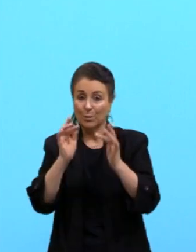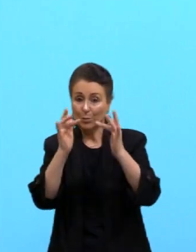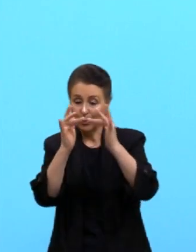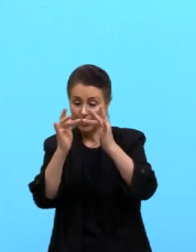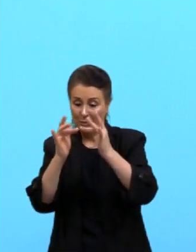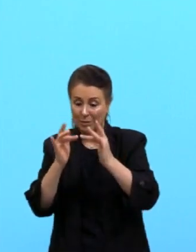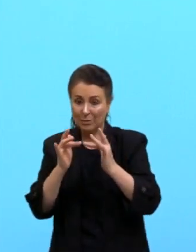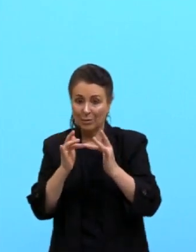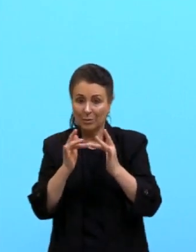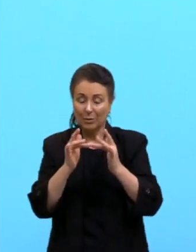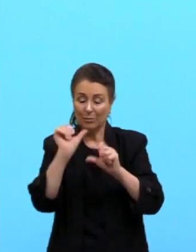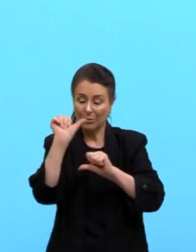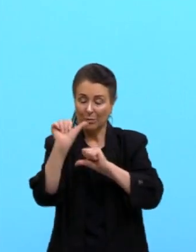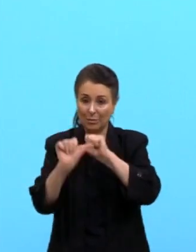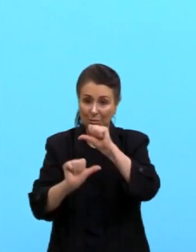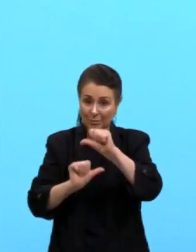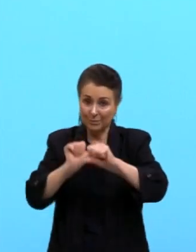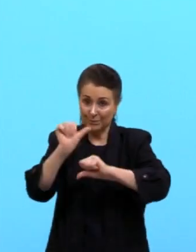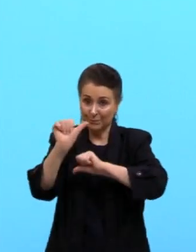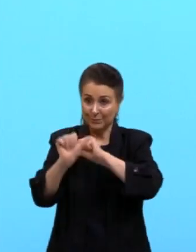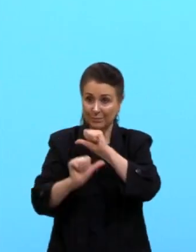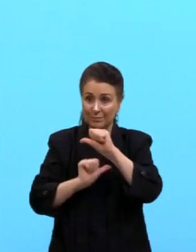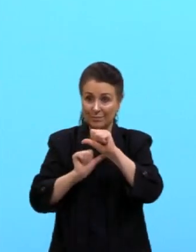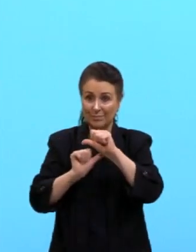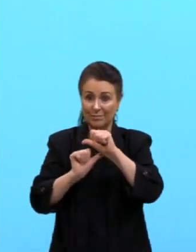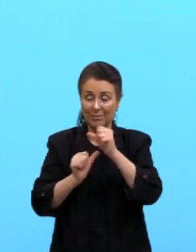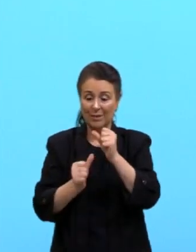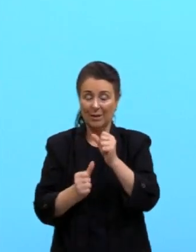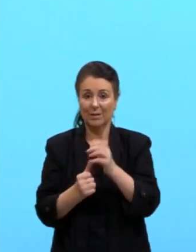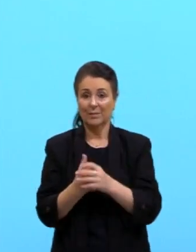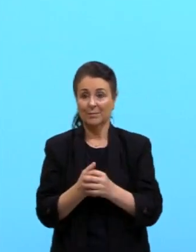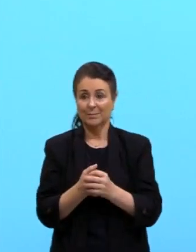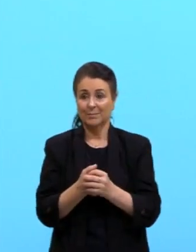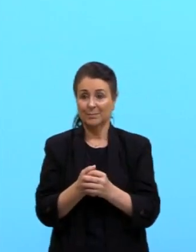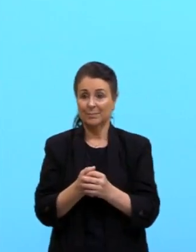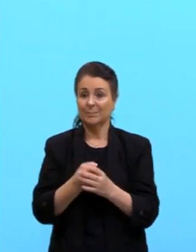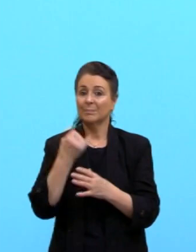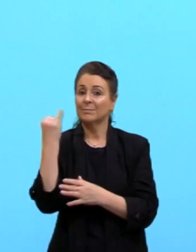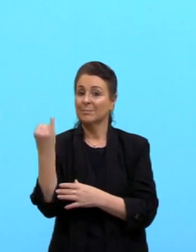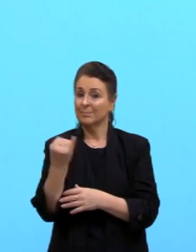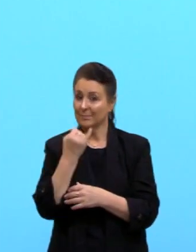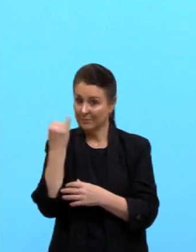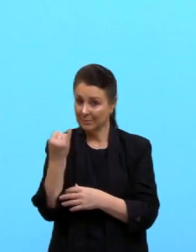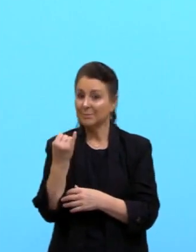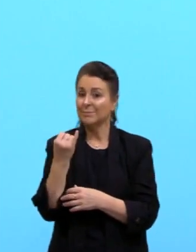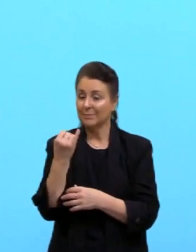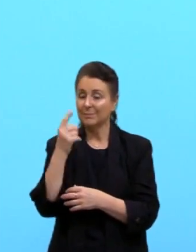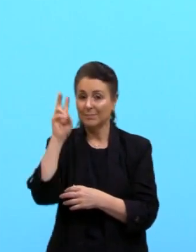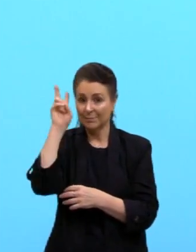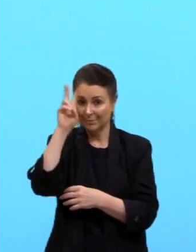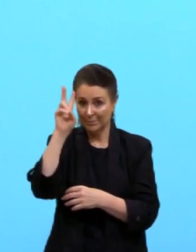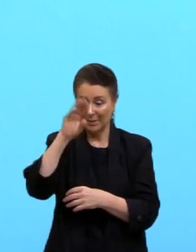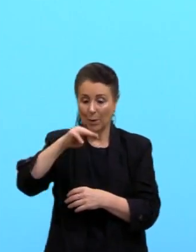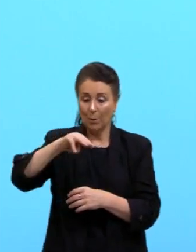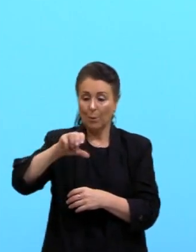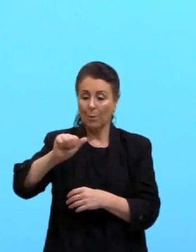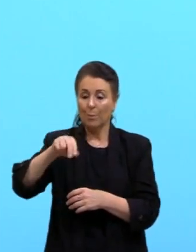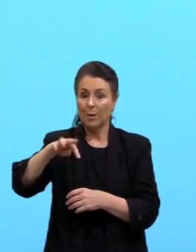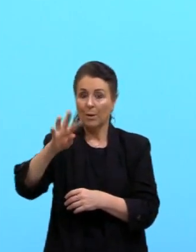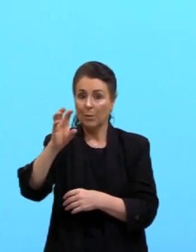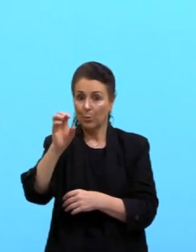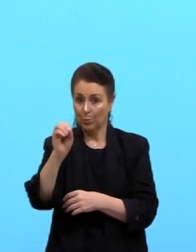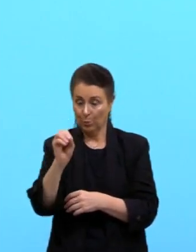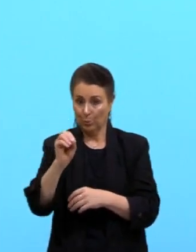virando essa cauda. Uma coisa importante que nós temos que lembrar, que no manto é a única parte